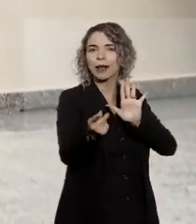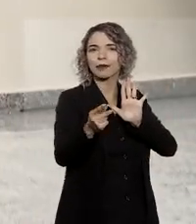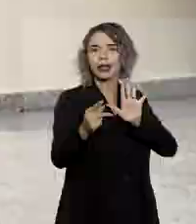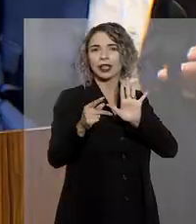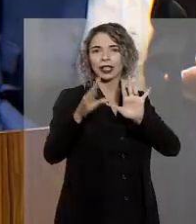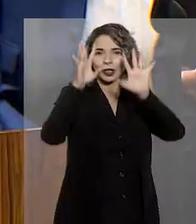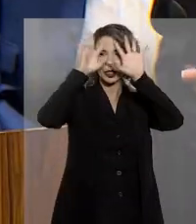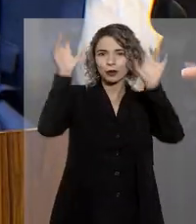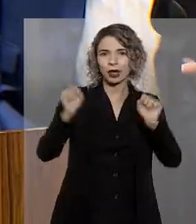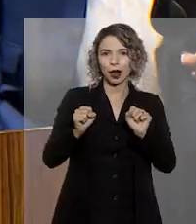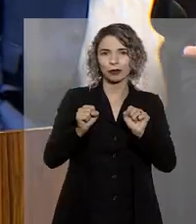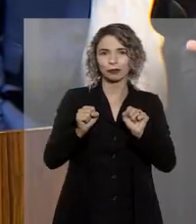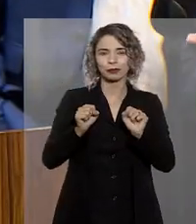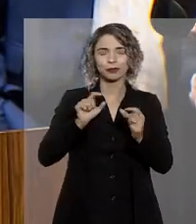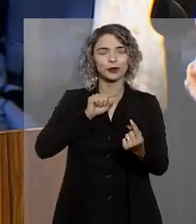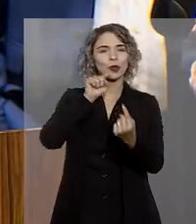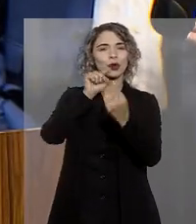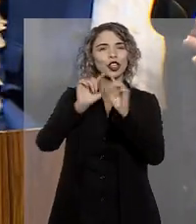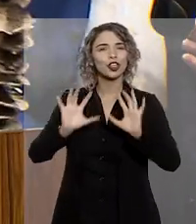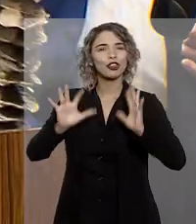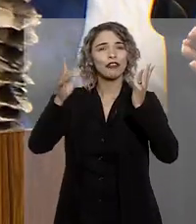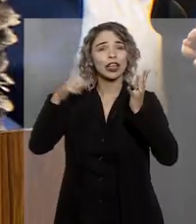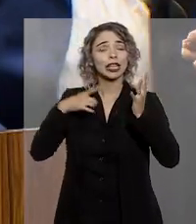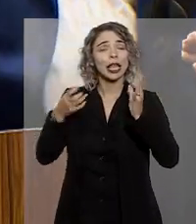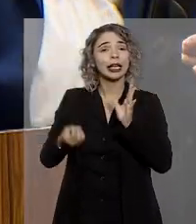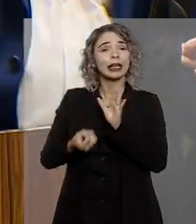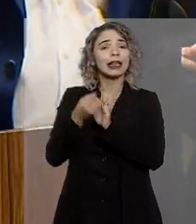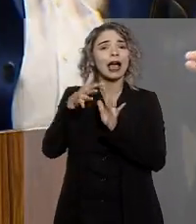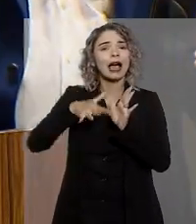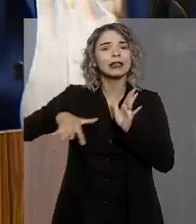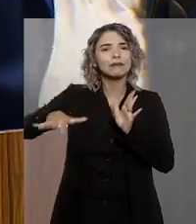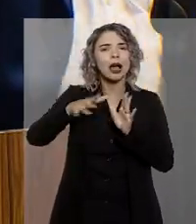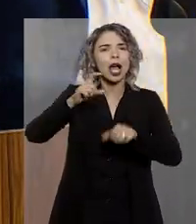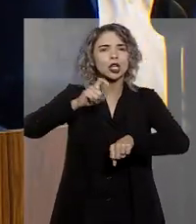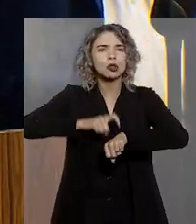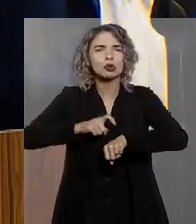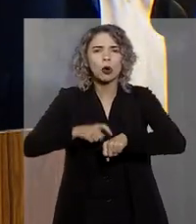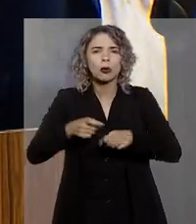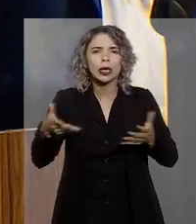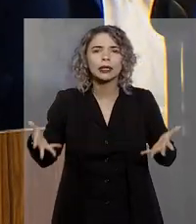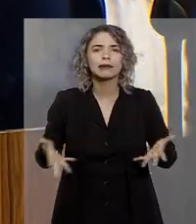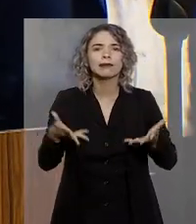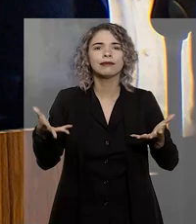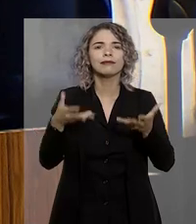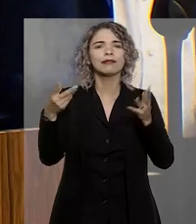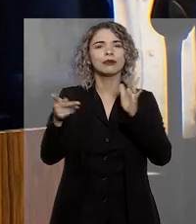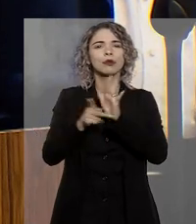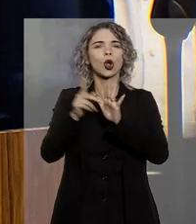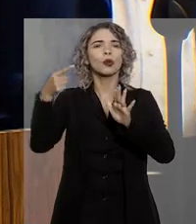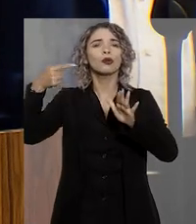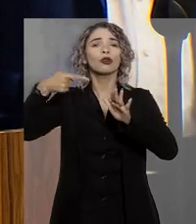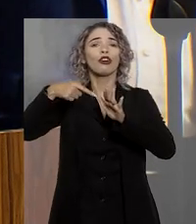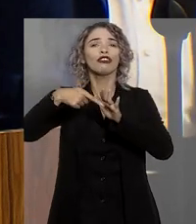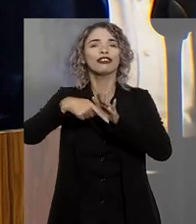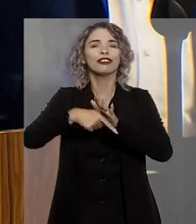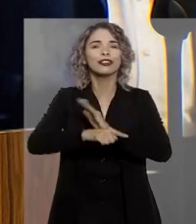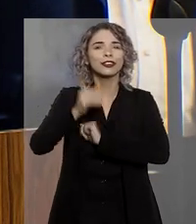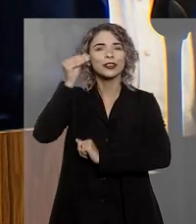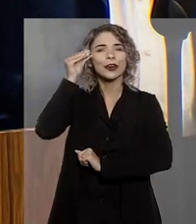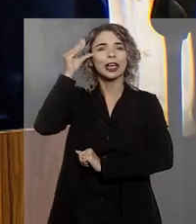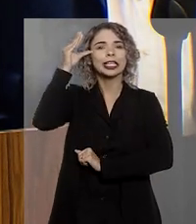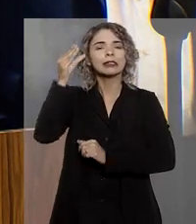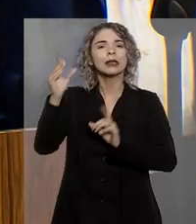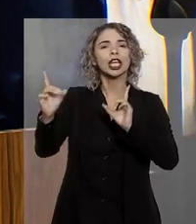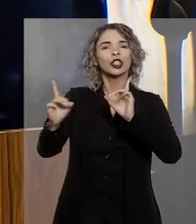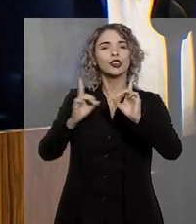do tribunal. Se o objetivo do evento é criarmos espaços e momentos propícios para aprofundarmos